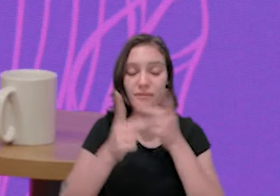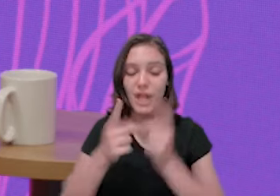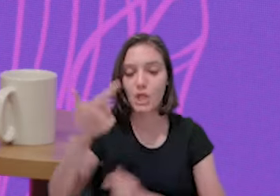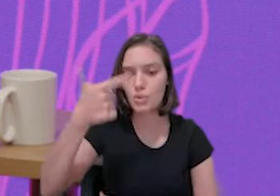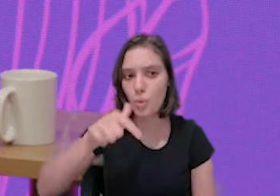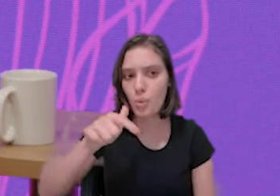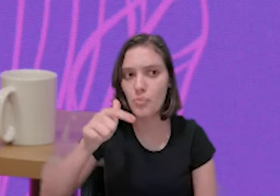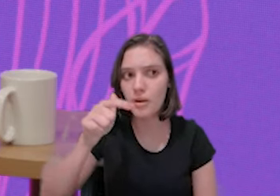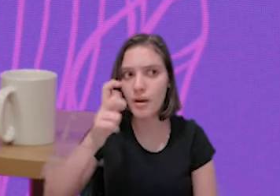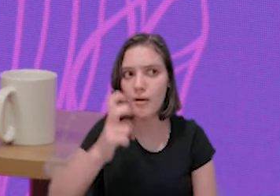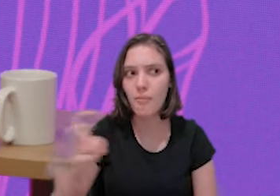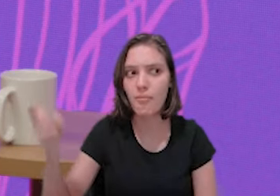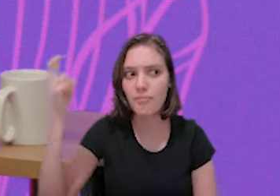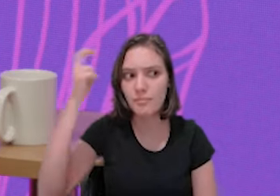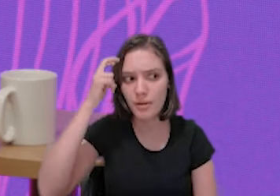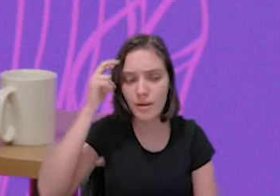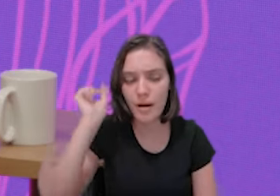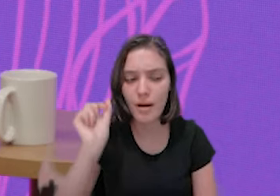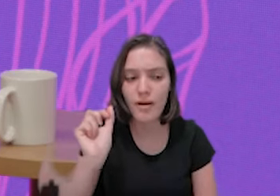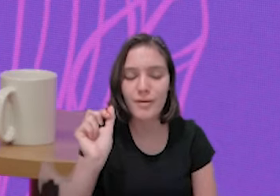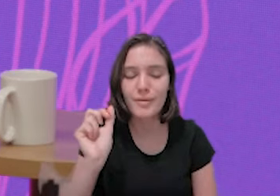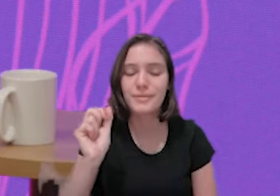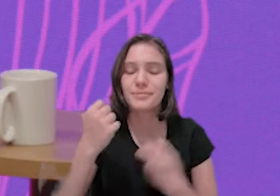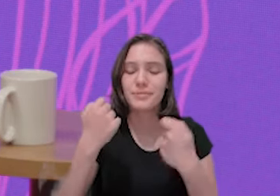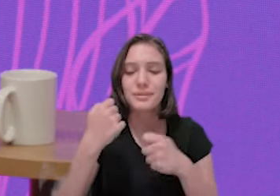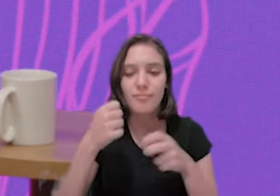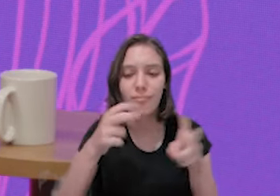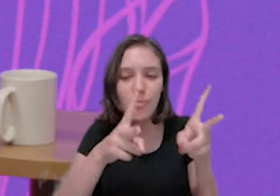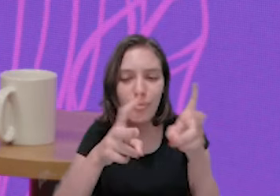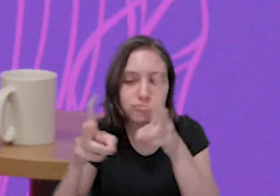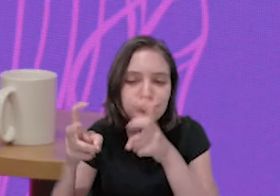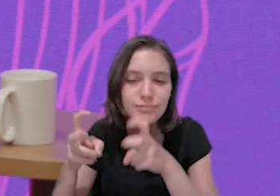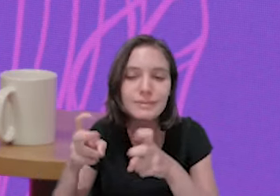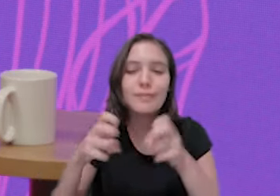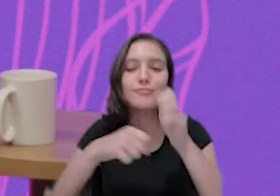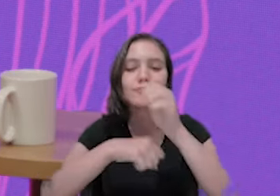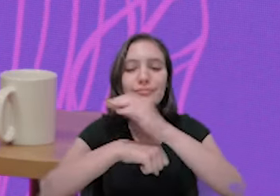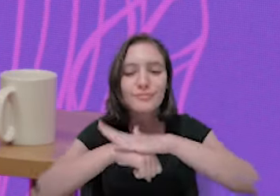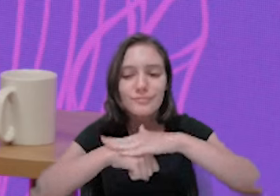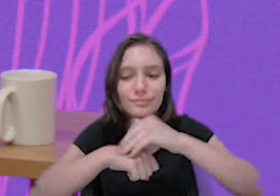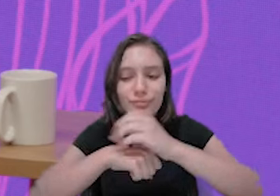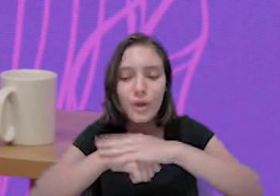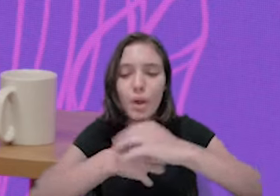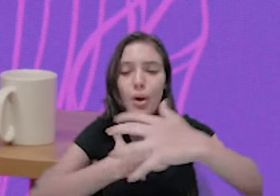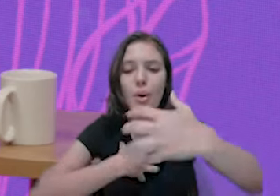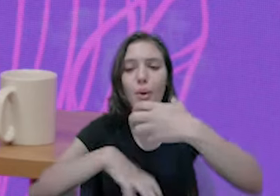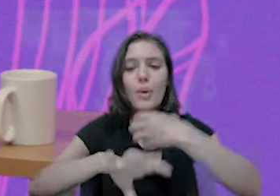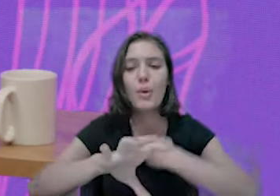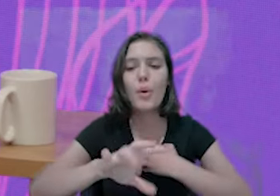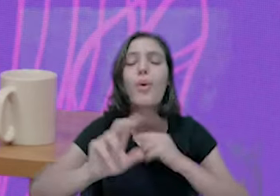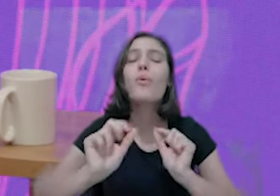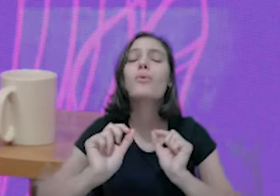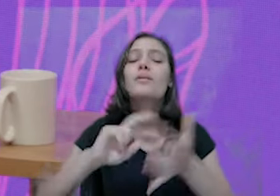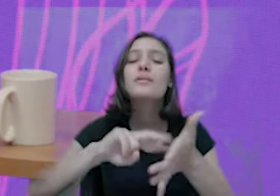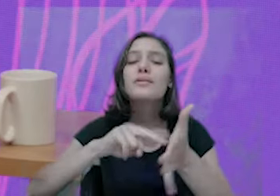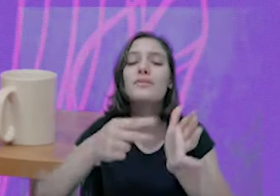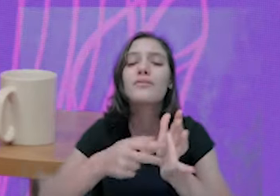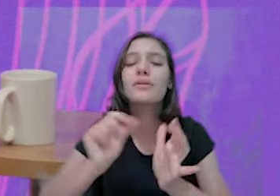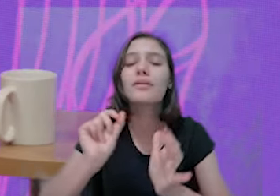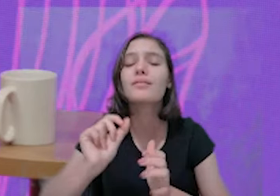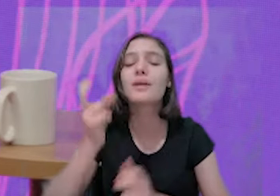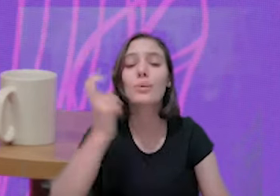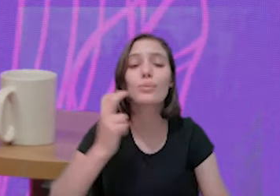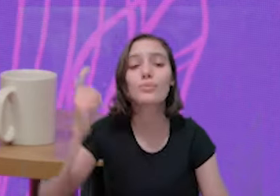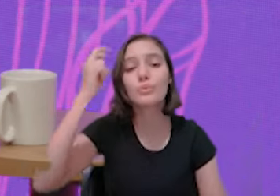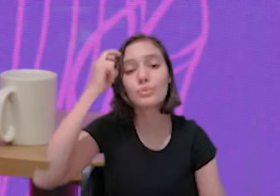carinhoso sobre o que essa cultura traz referente à questão do feminismo, do machismo estrutural, quais são as